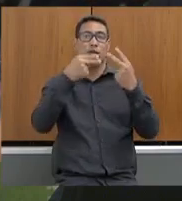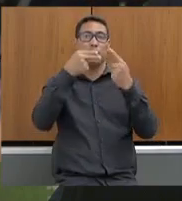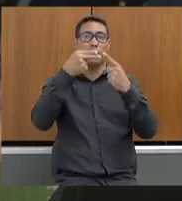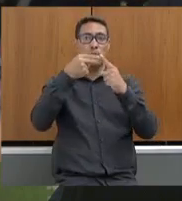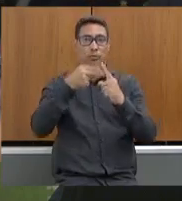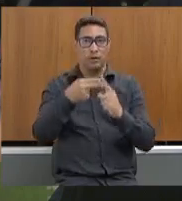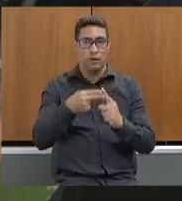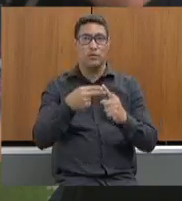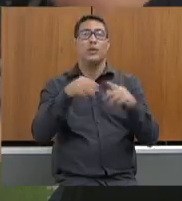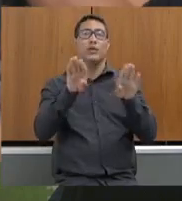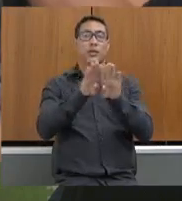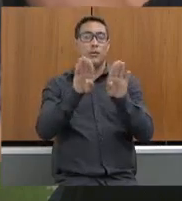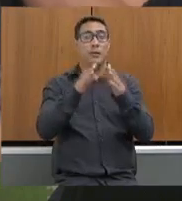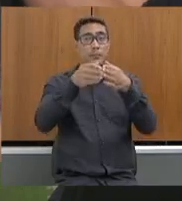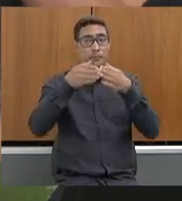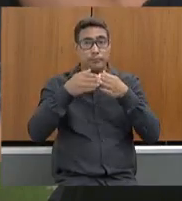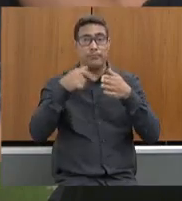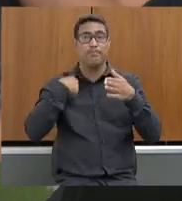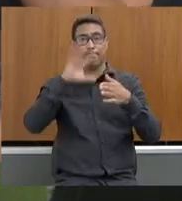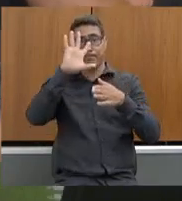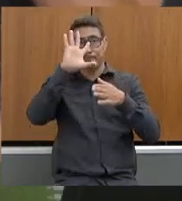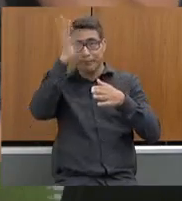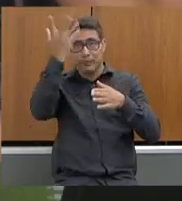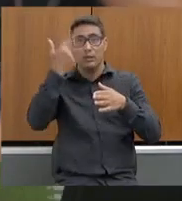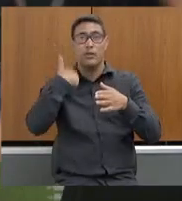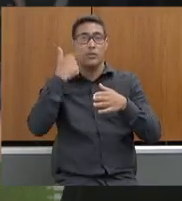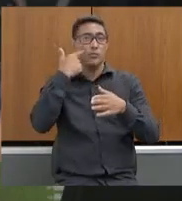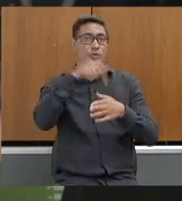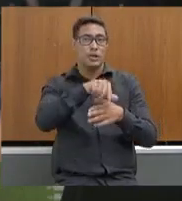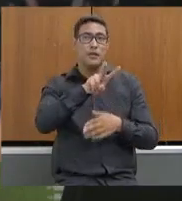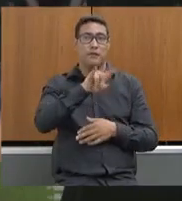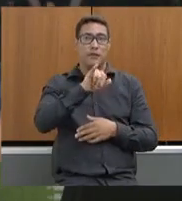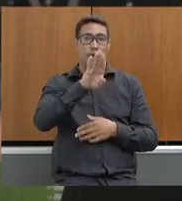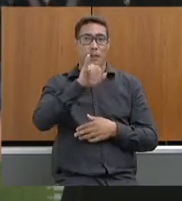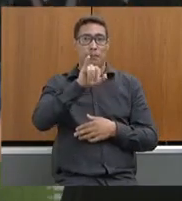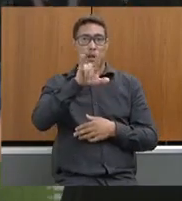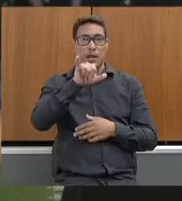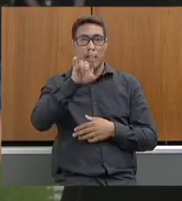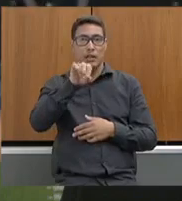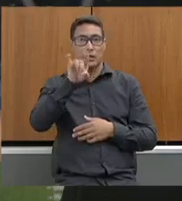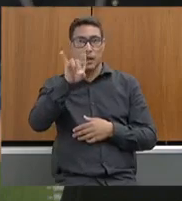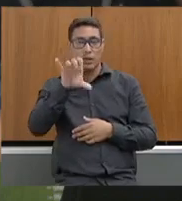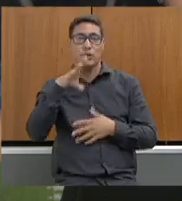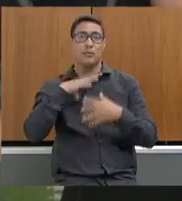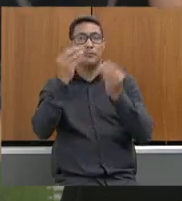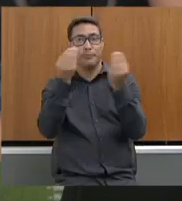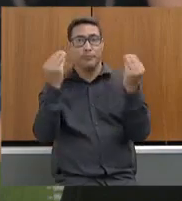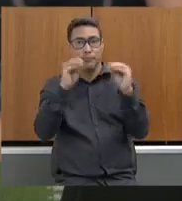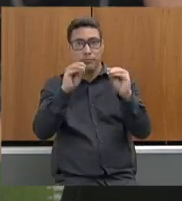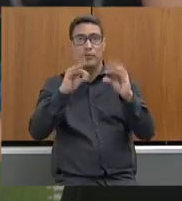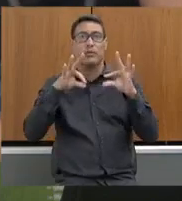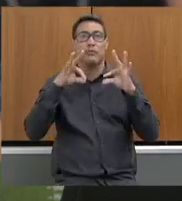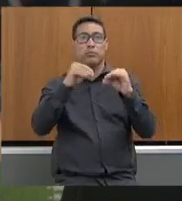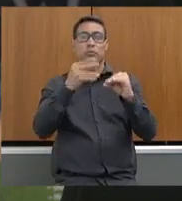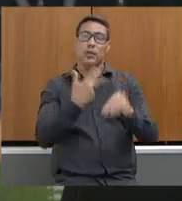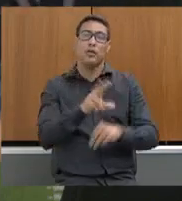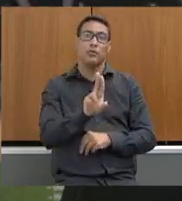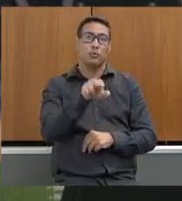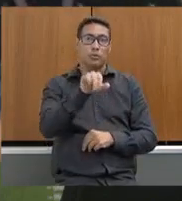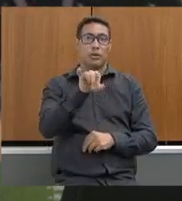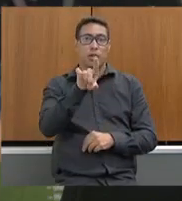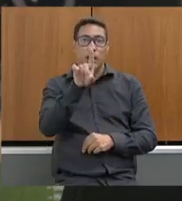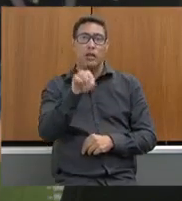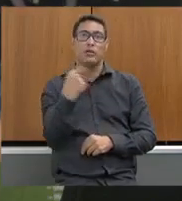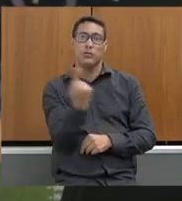pedido de providências para a elaboração de estudo de viabilidade para a implantação do turismo sustentável nas unidades de conservação do